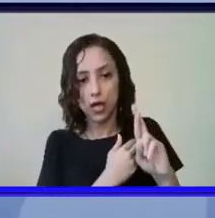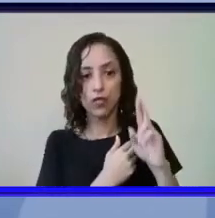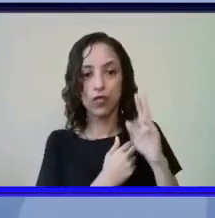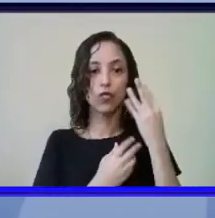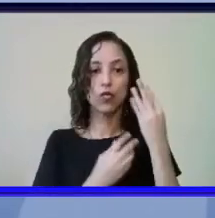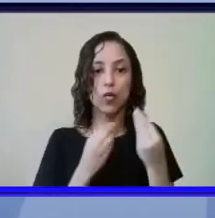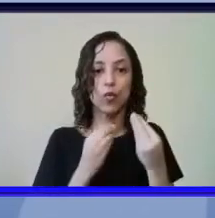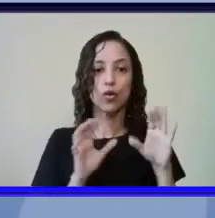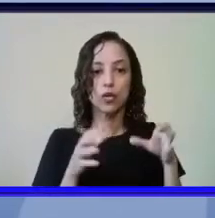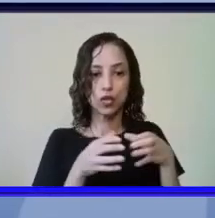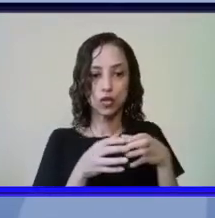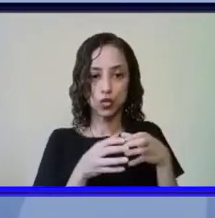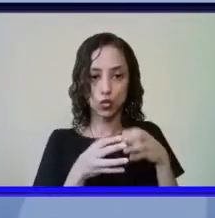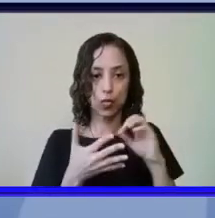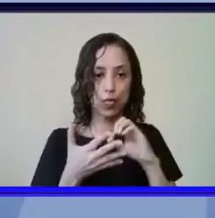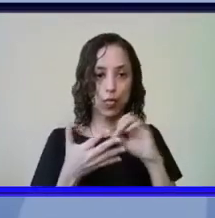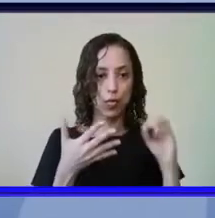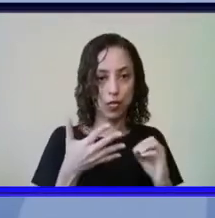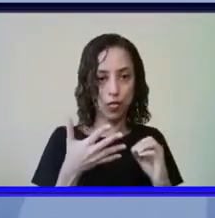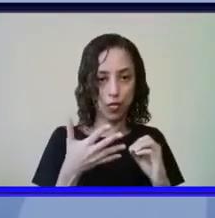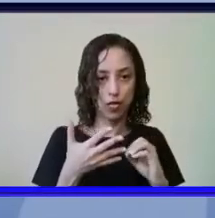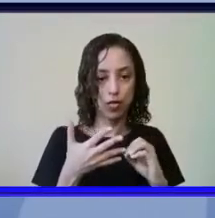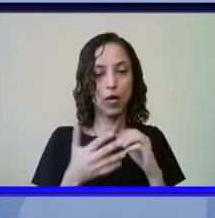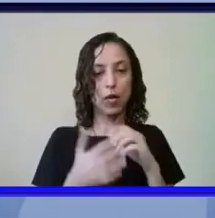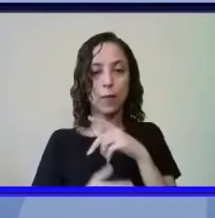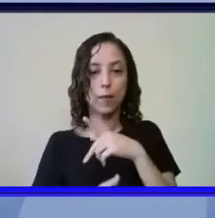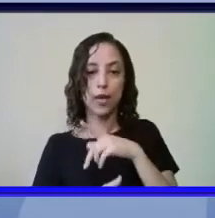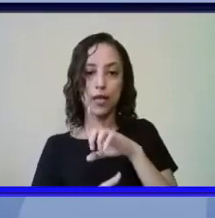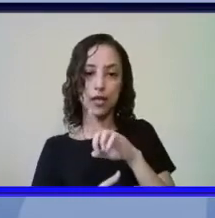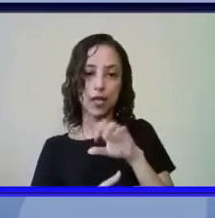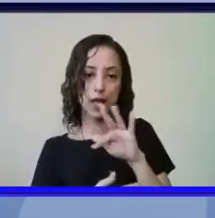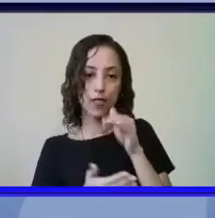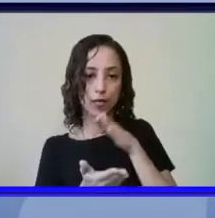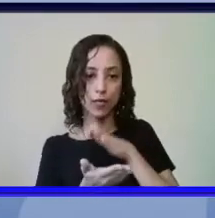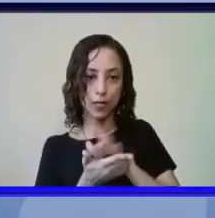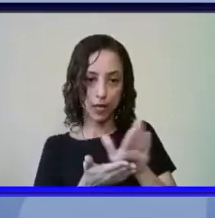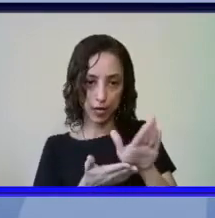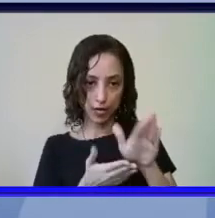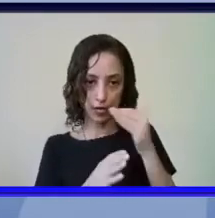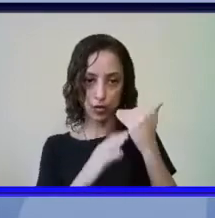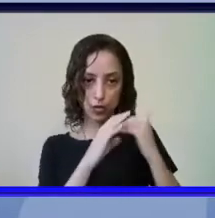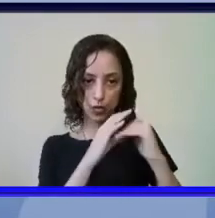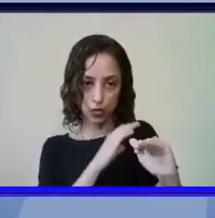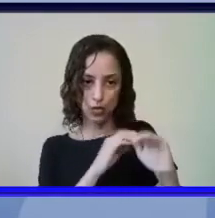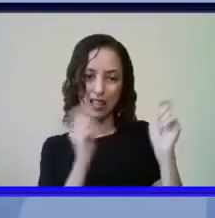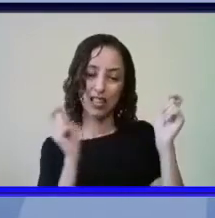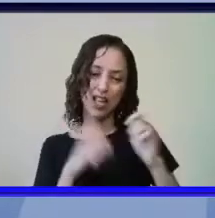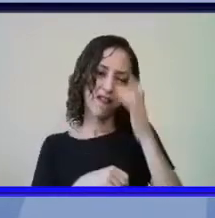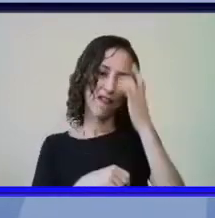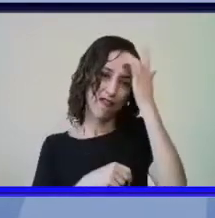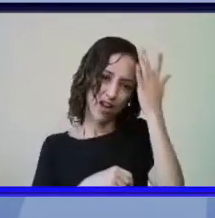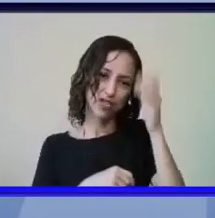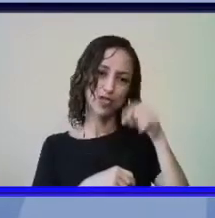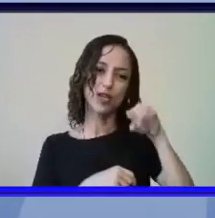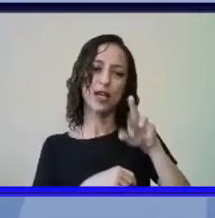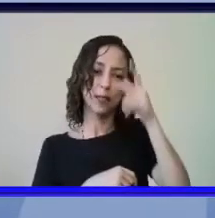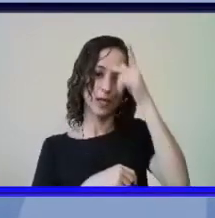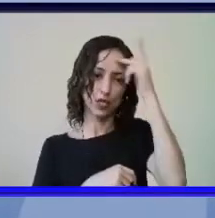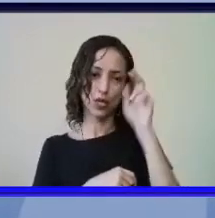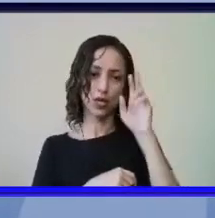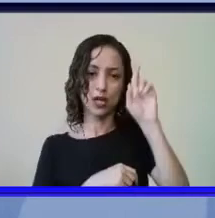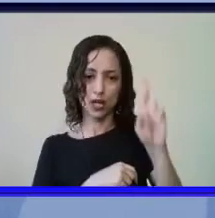aquele grupo taxonômico mande um PDF para ele isso facilita demais a vida do responsável